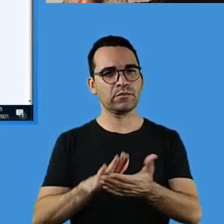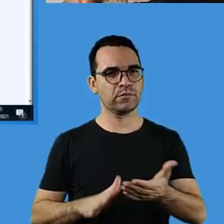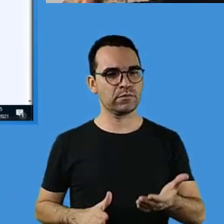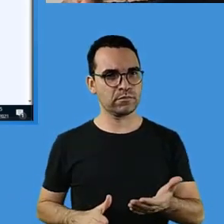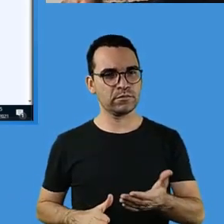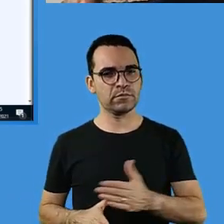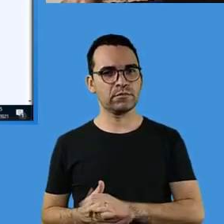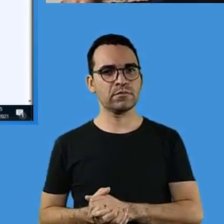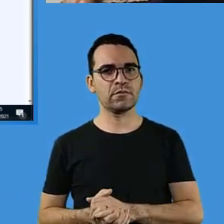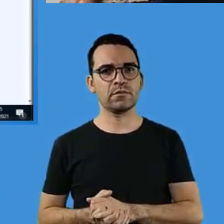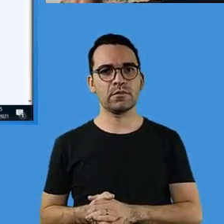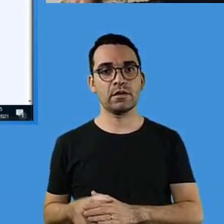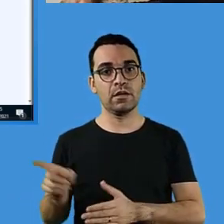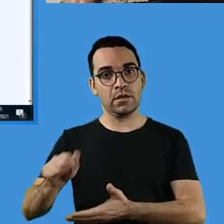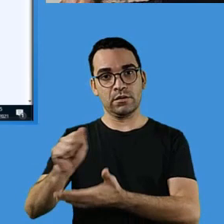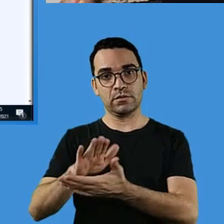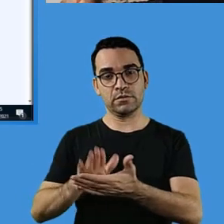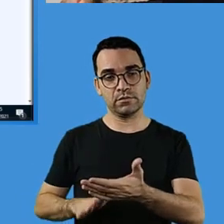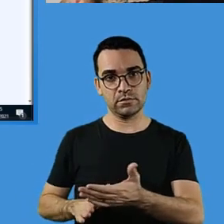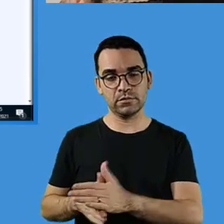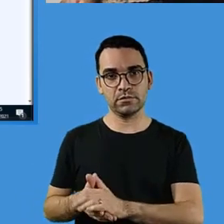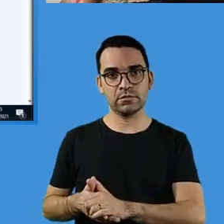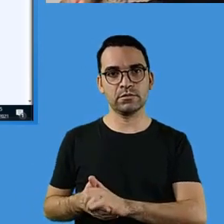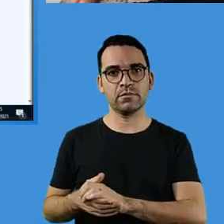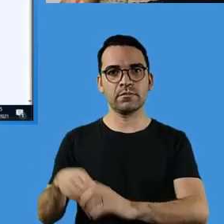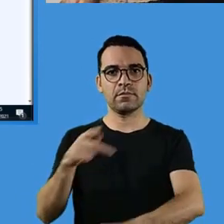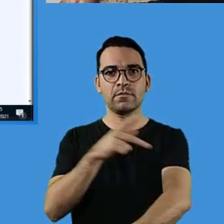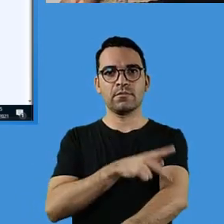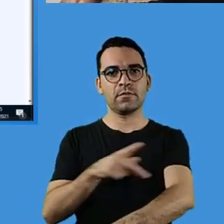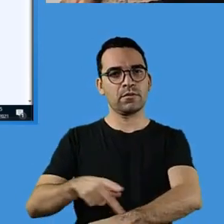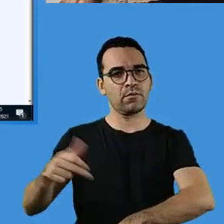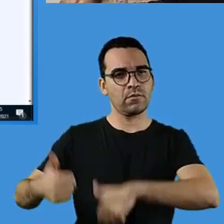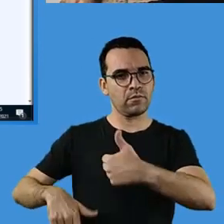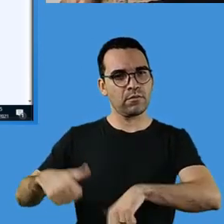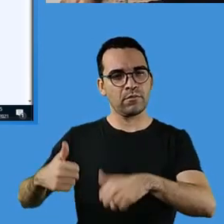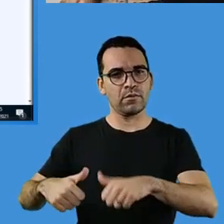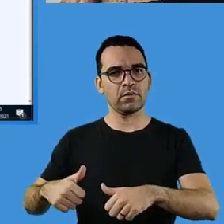As atividades de verificação pedagógica, vocês vão encontrar